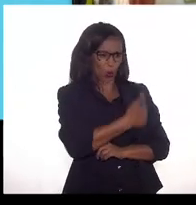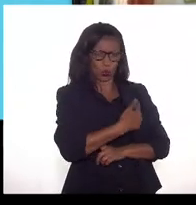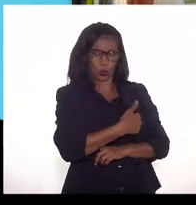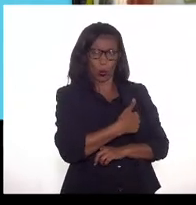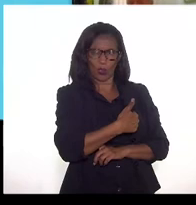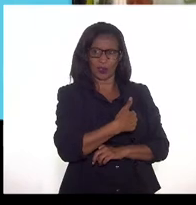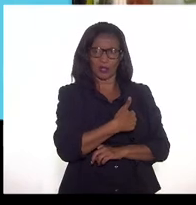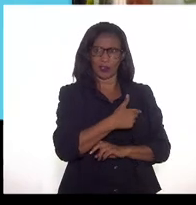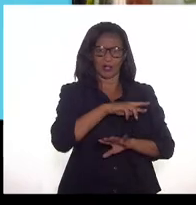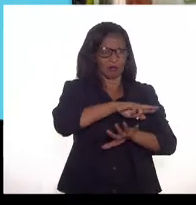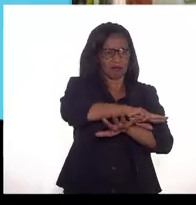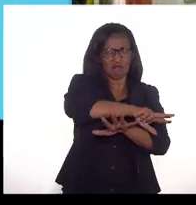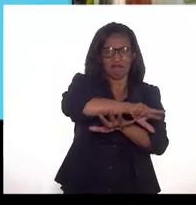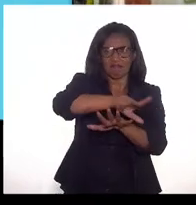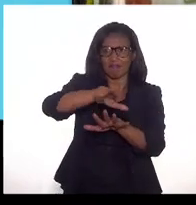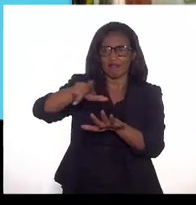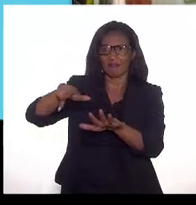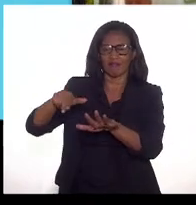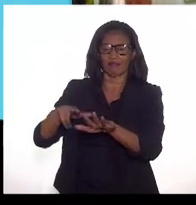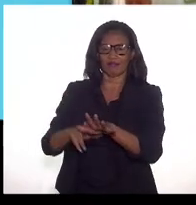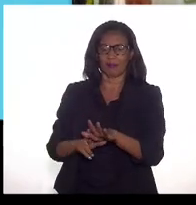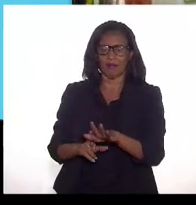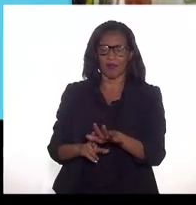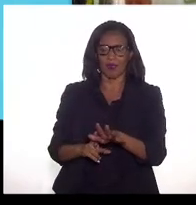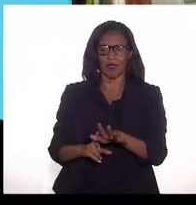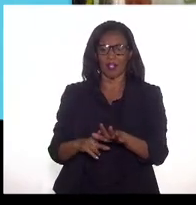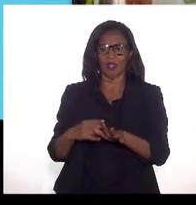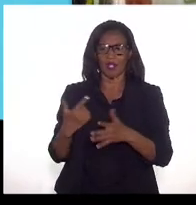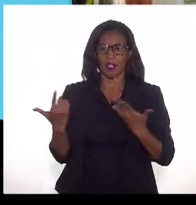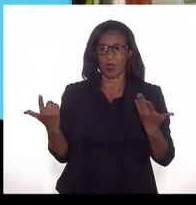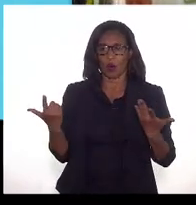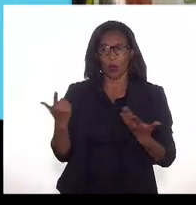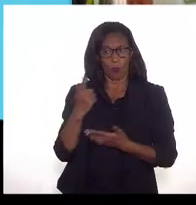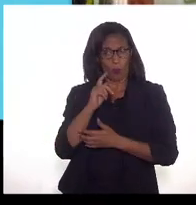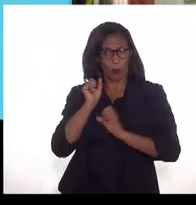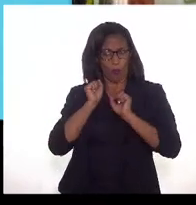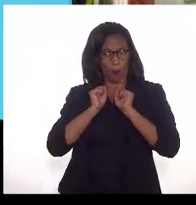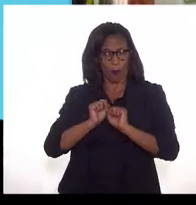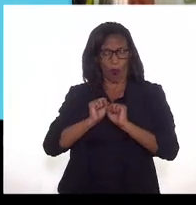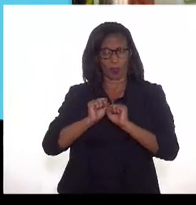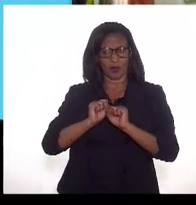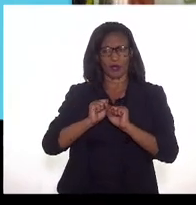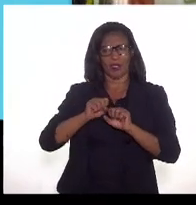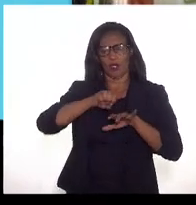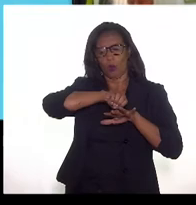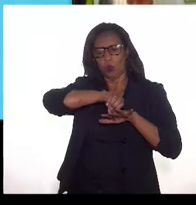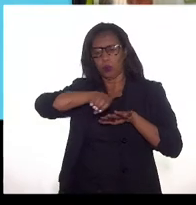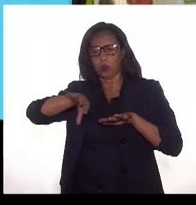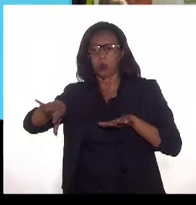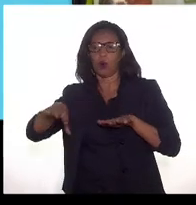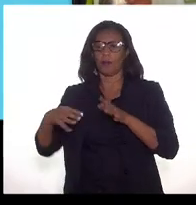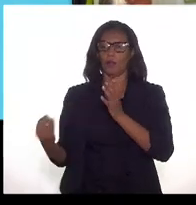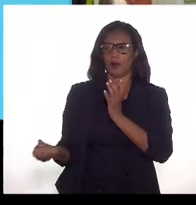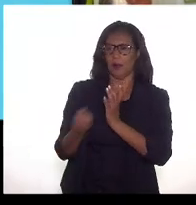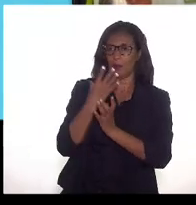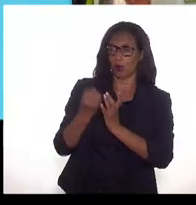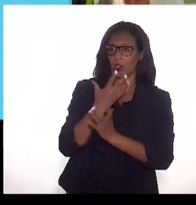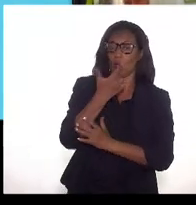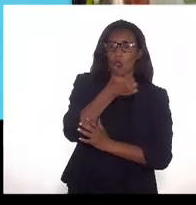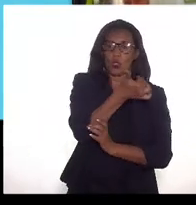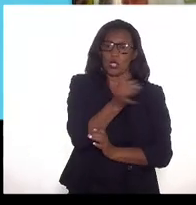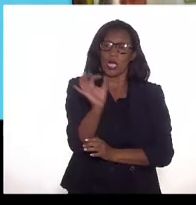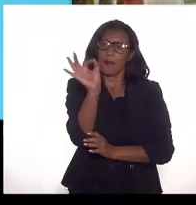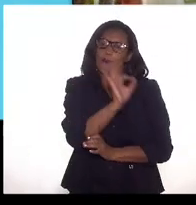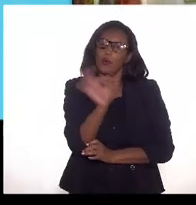proporções, ou seja, esse gás pode ser escoado, pode ser produzido com 100%